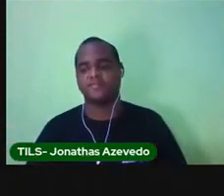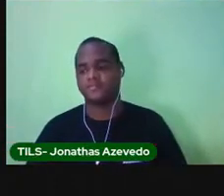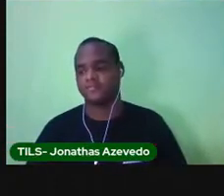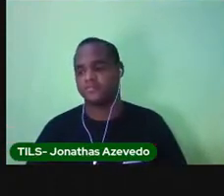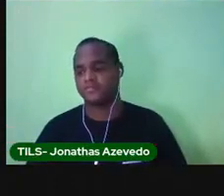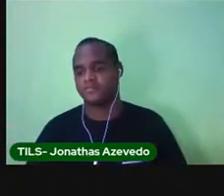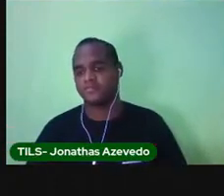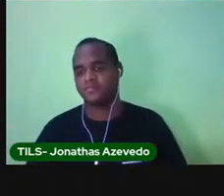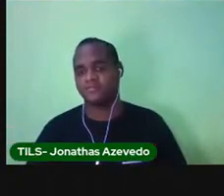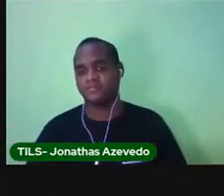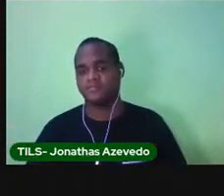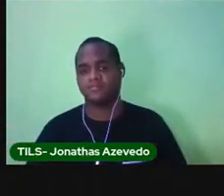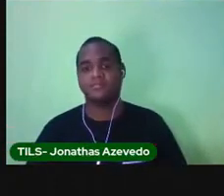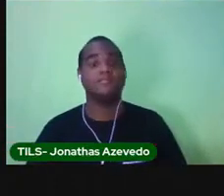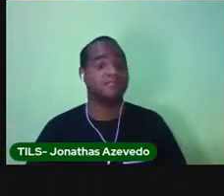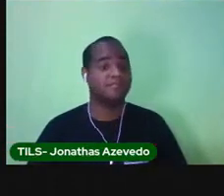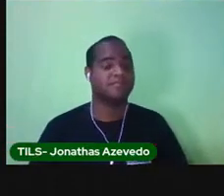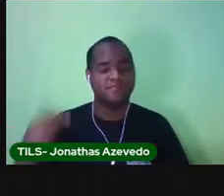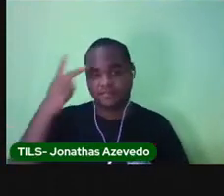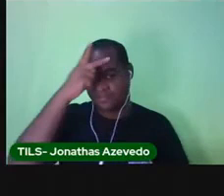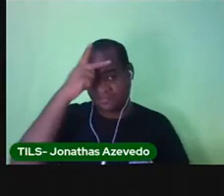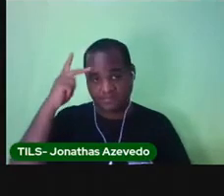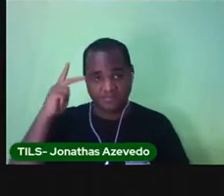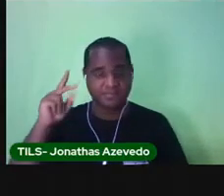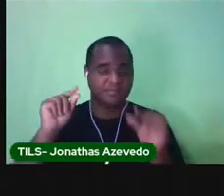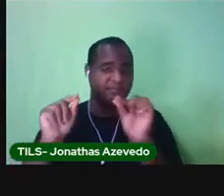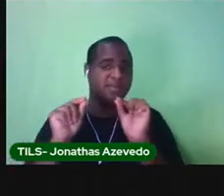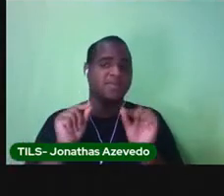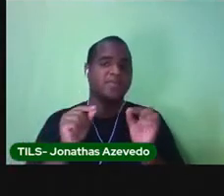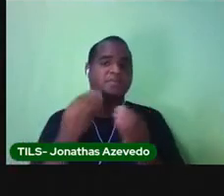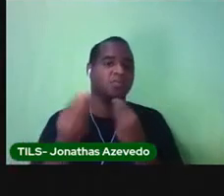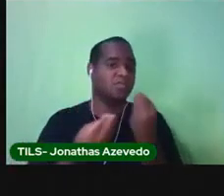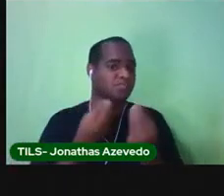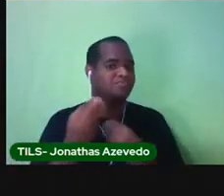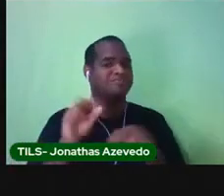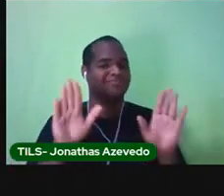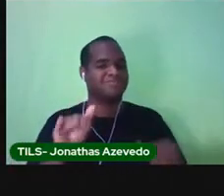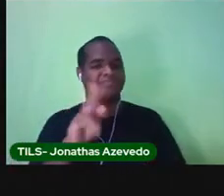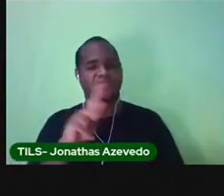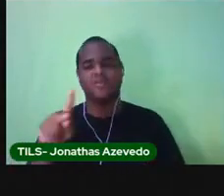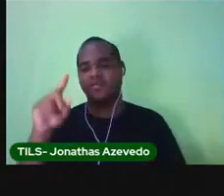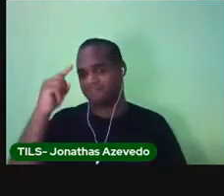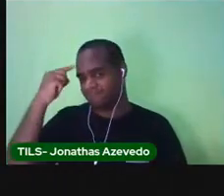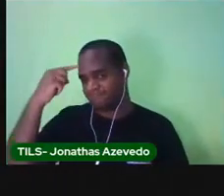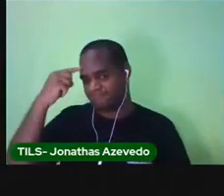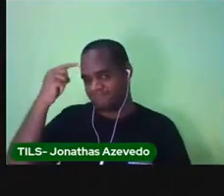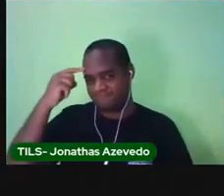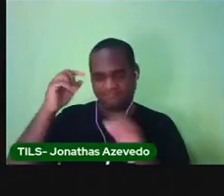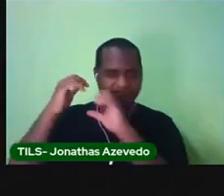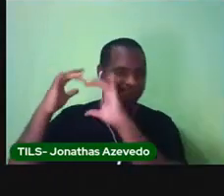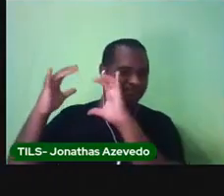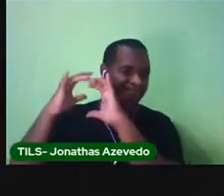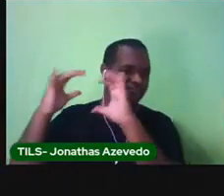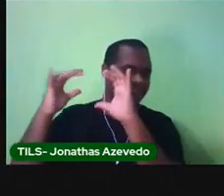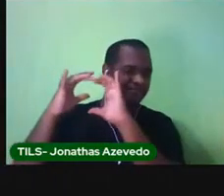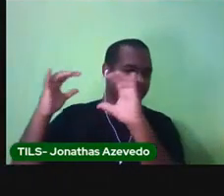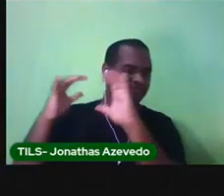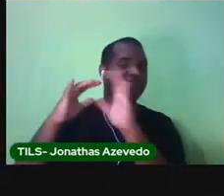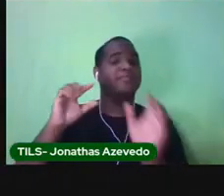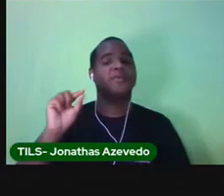O que é essa pessoa está fazendo? A Pró está pensando. Vamos ver no que ela está pensando?